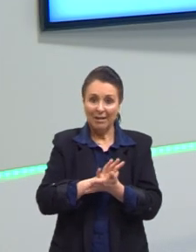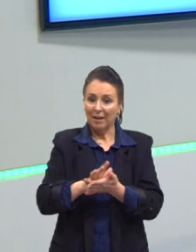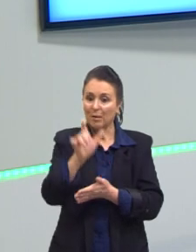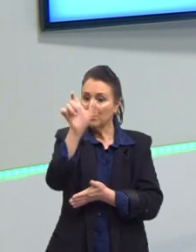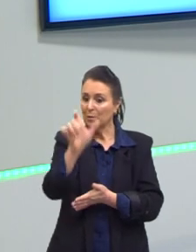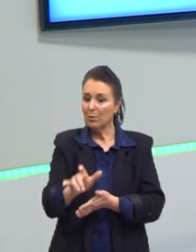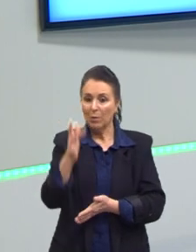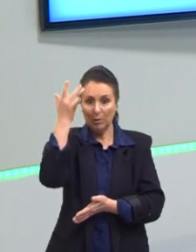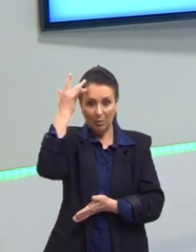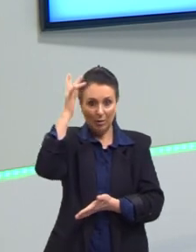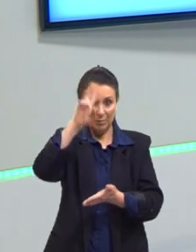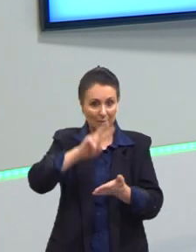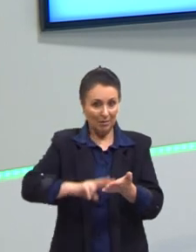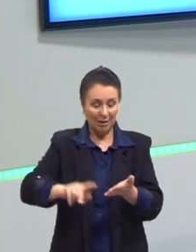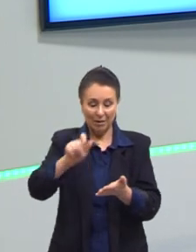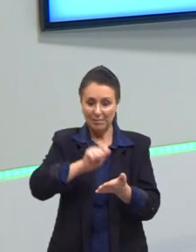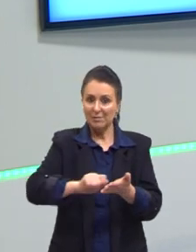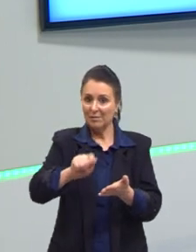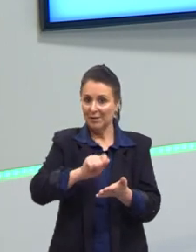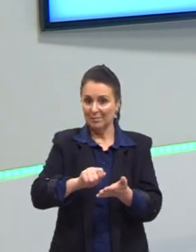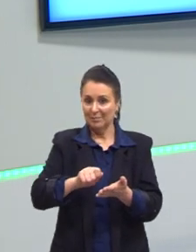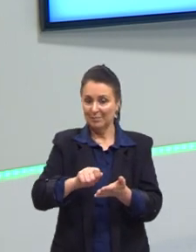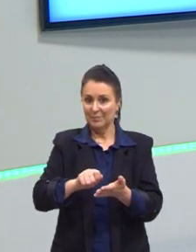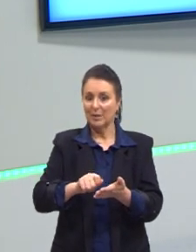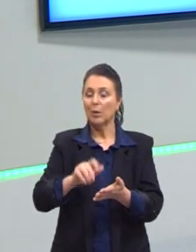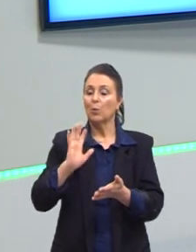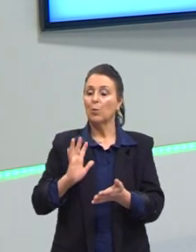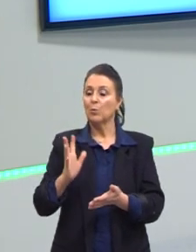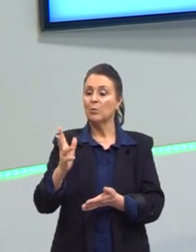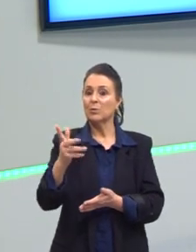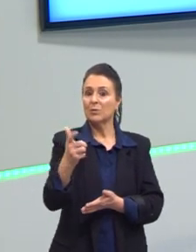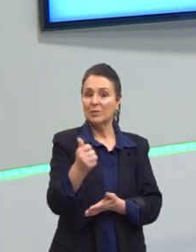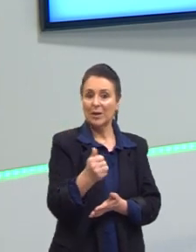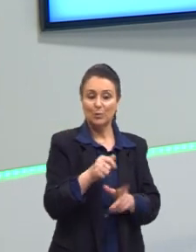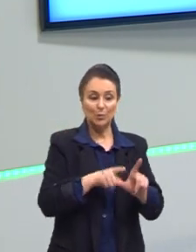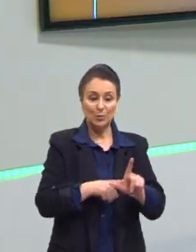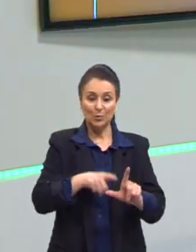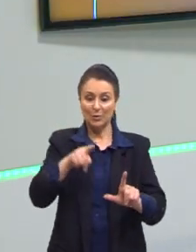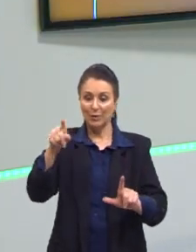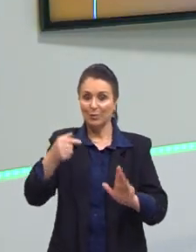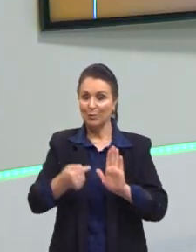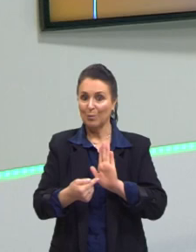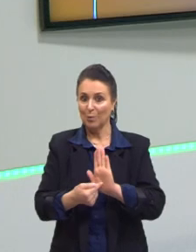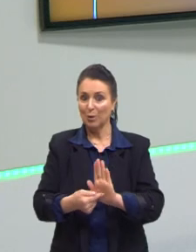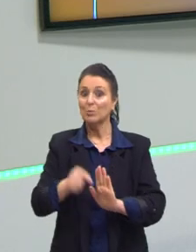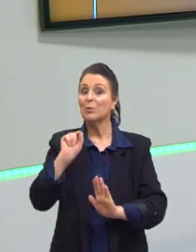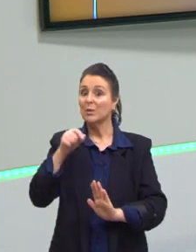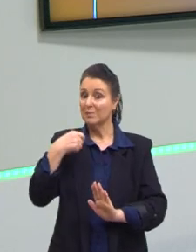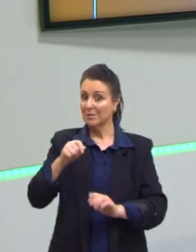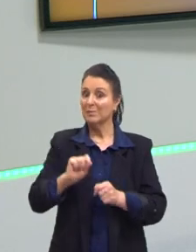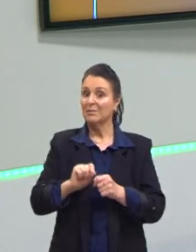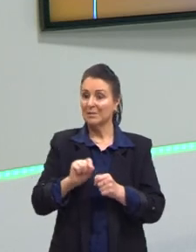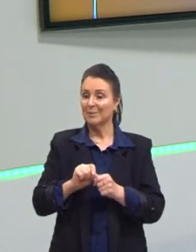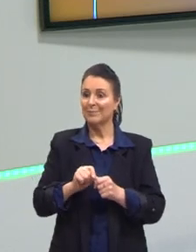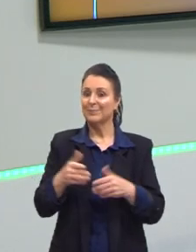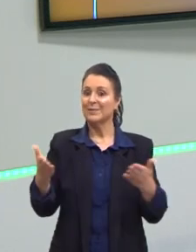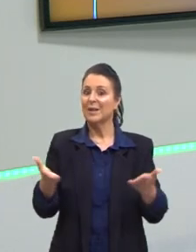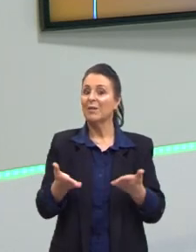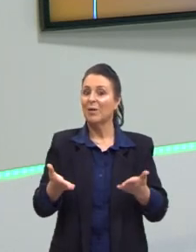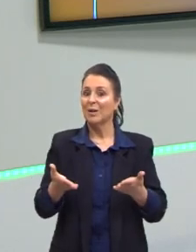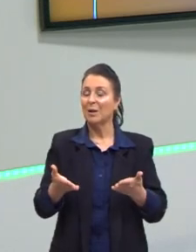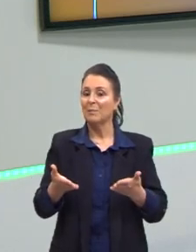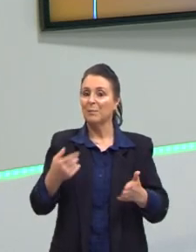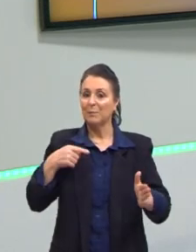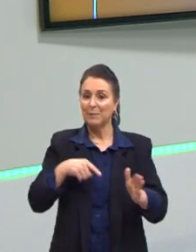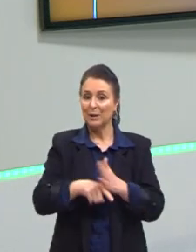redução drástica. Então, os dados do gráfico vão nos mostrar isso. Vamos exercitar isso em questão?